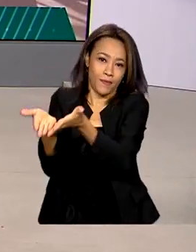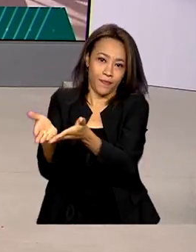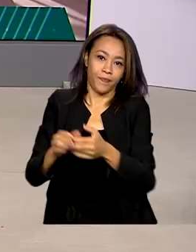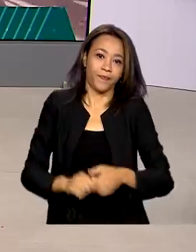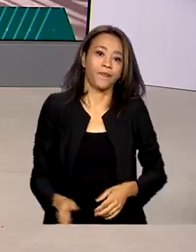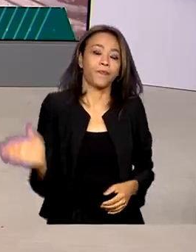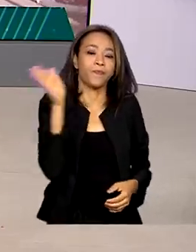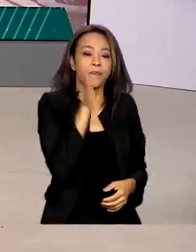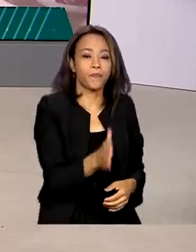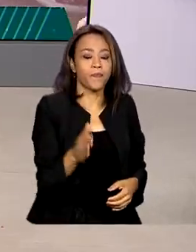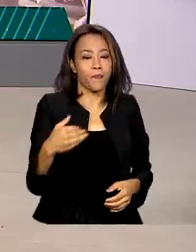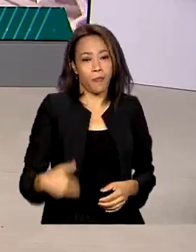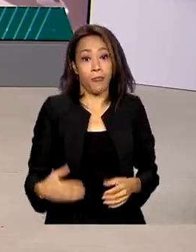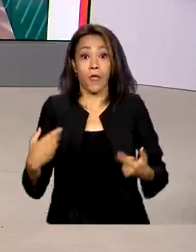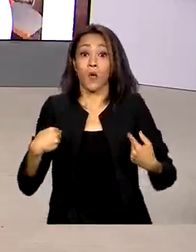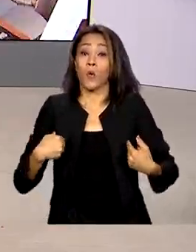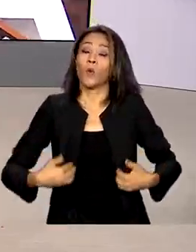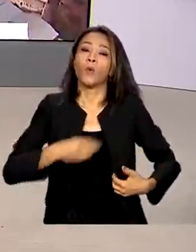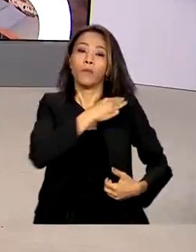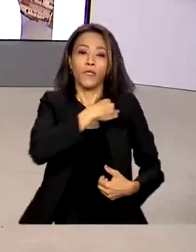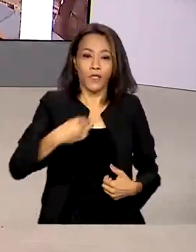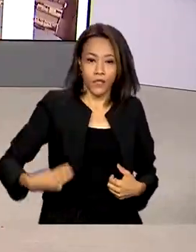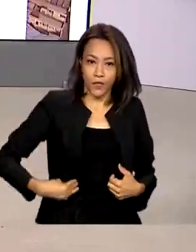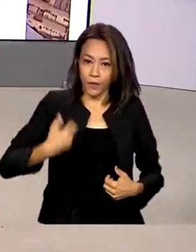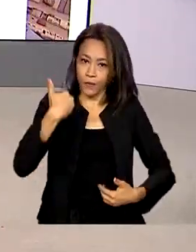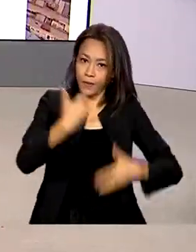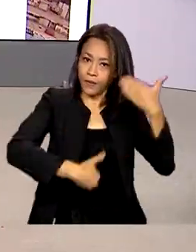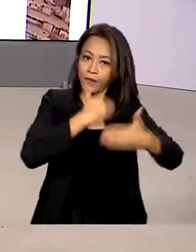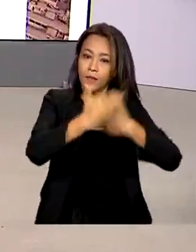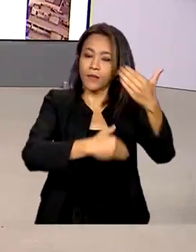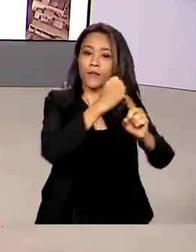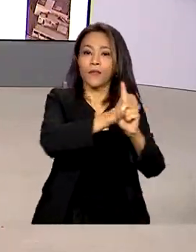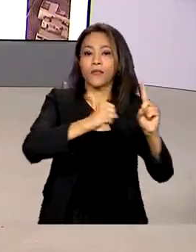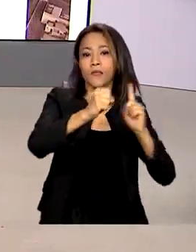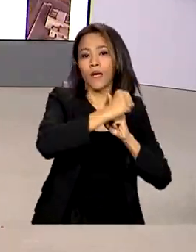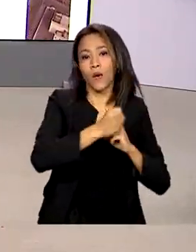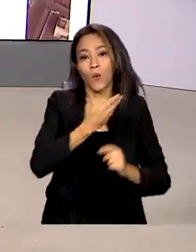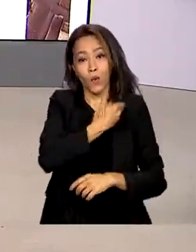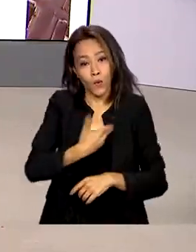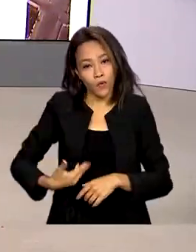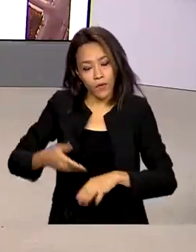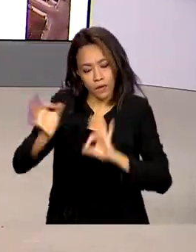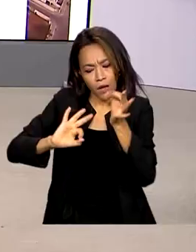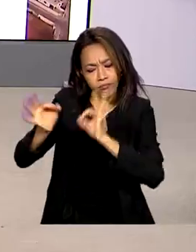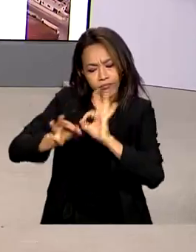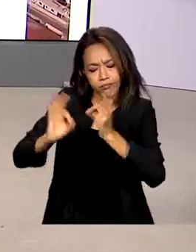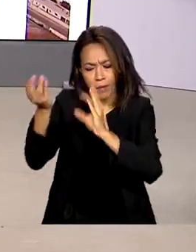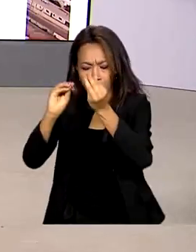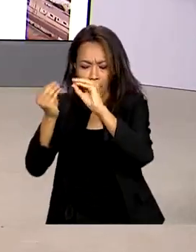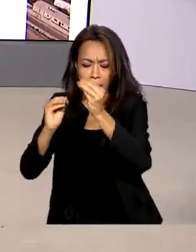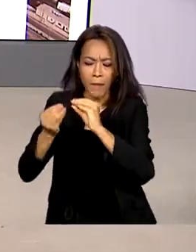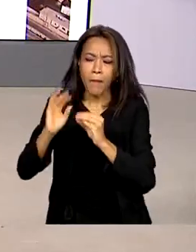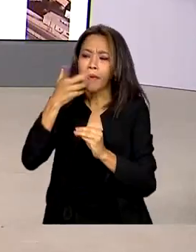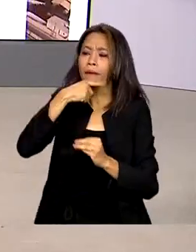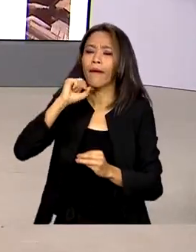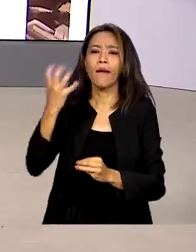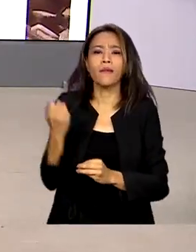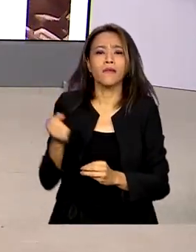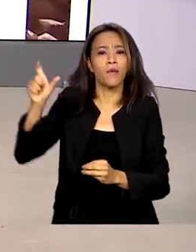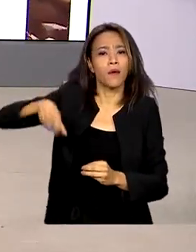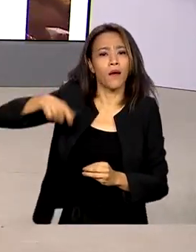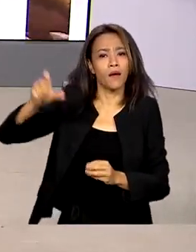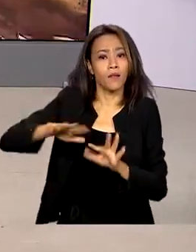Desenvolvimento Social, Eliton Dias, afirmou que o governo está em fase de atualização do cadastro de quem recebe o Bolsa Família,